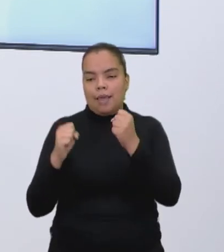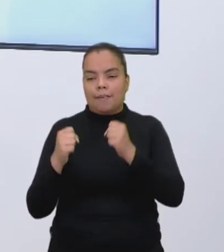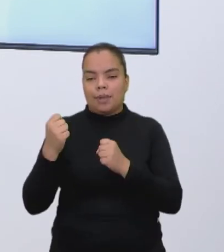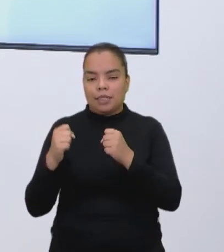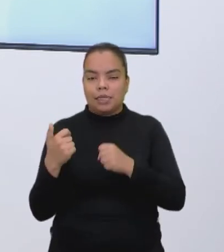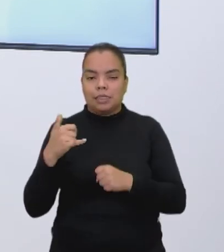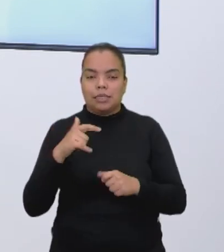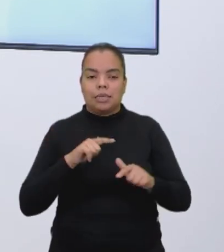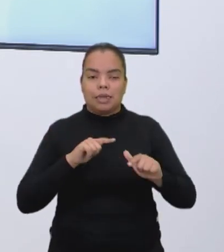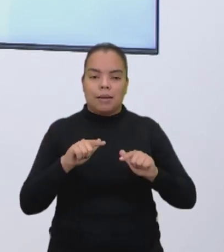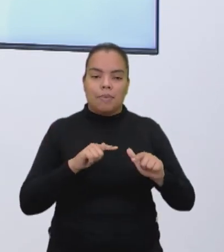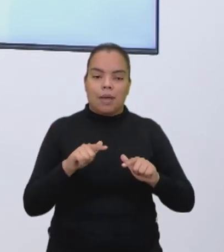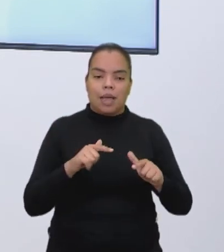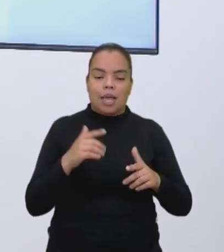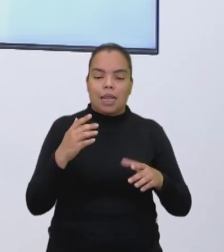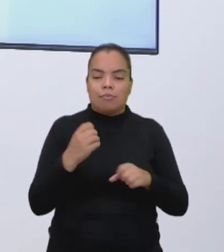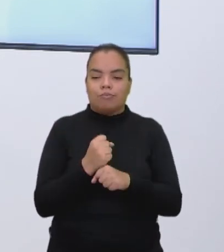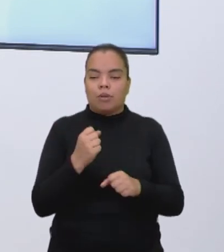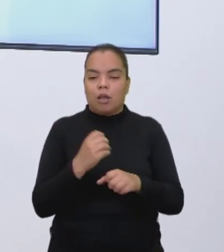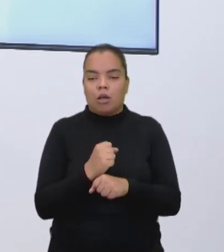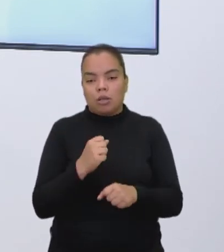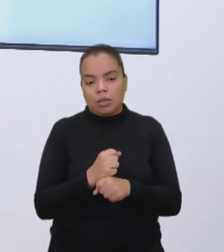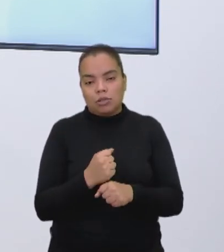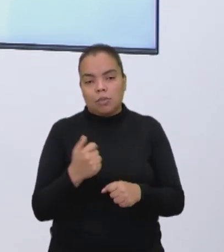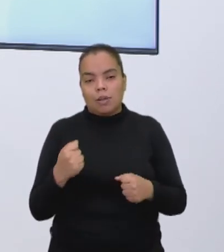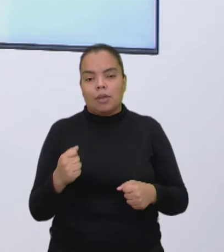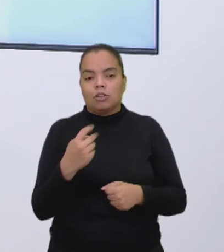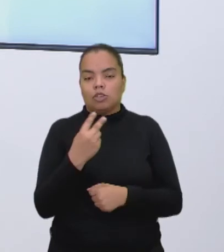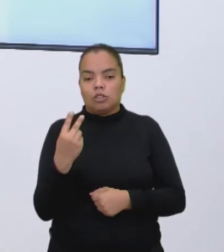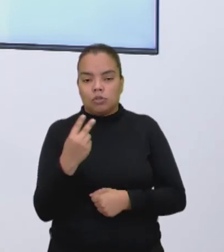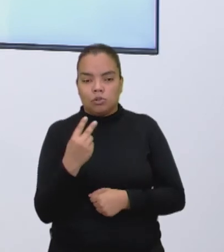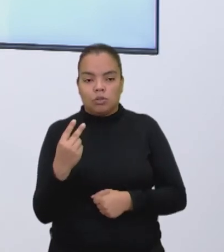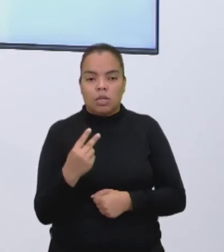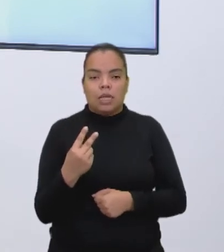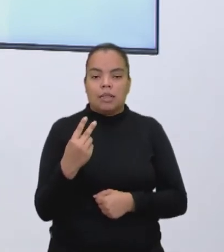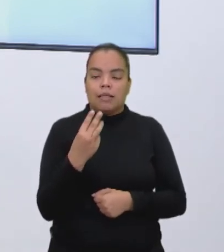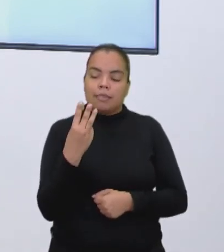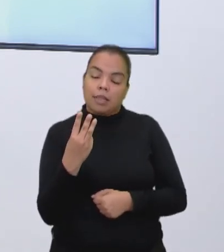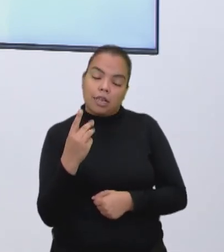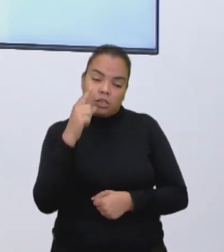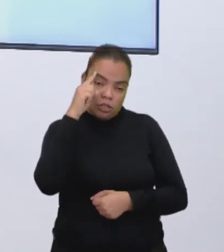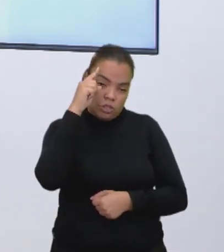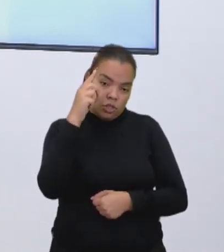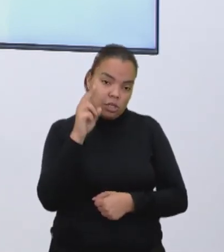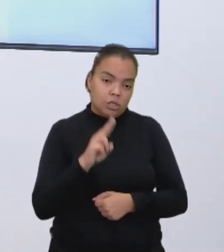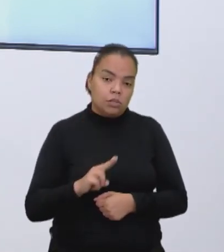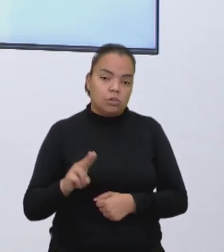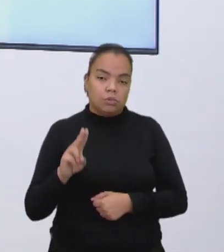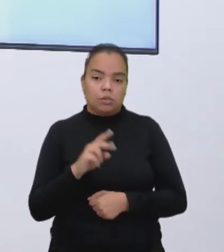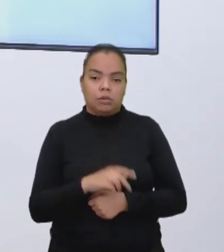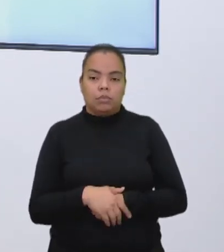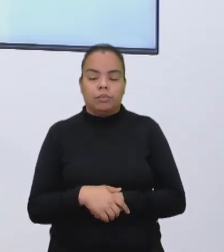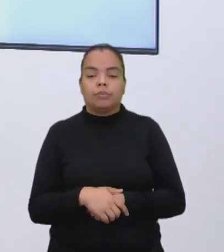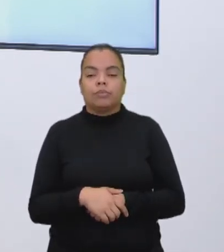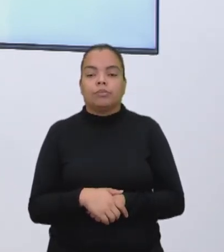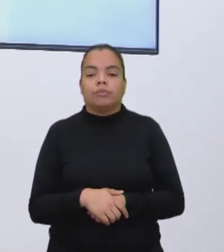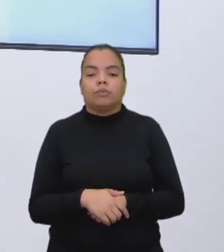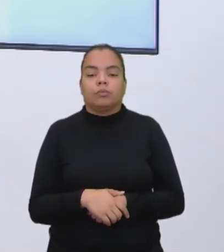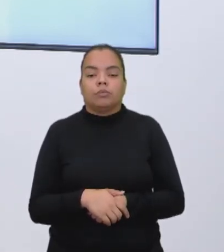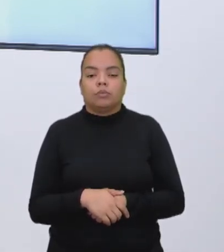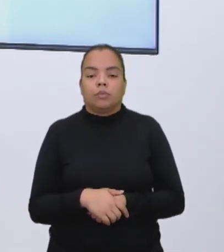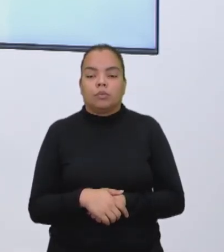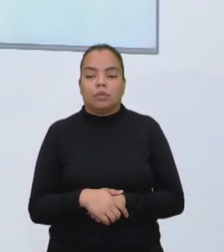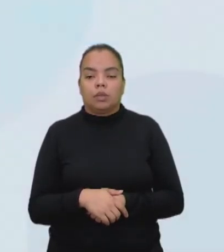que esse é o valor aí de dias úteis mesmo. A máquina ficou 3 dias parada. E 6 mil vezes 19, deu